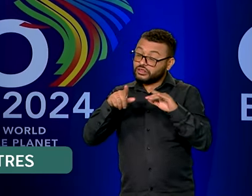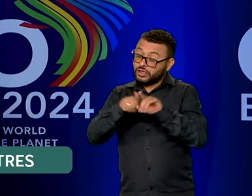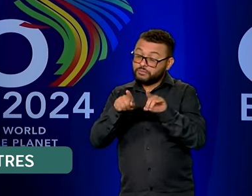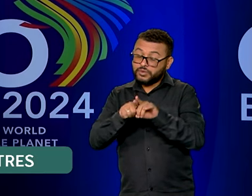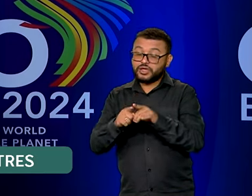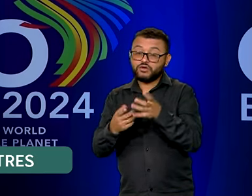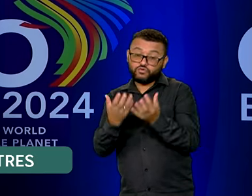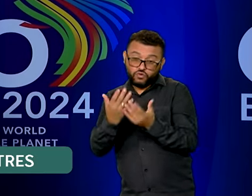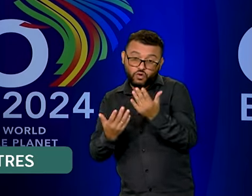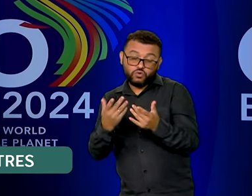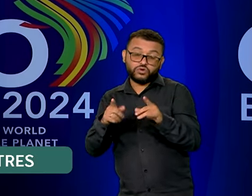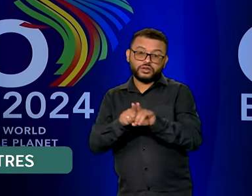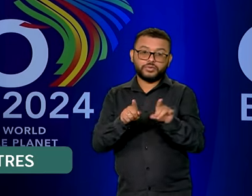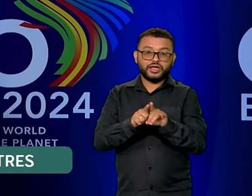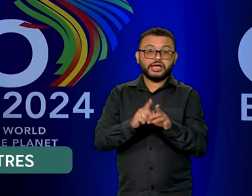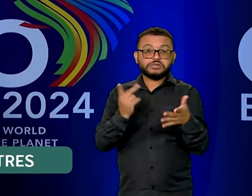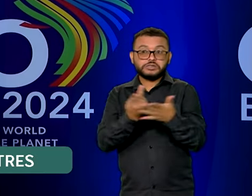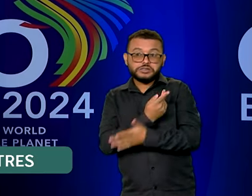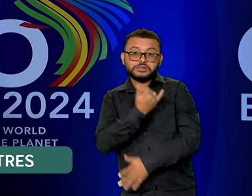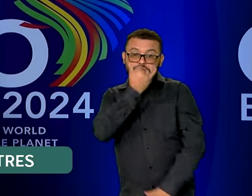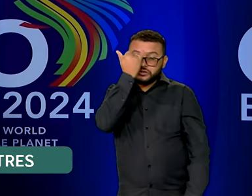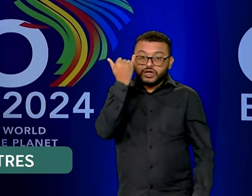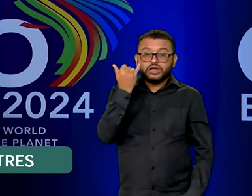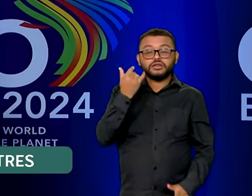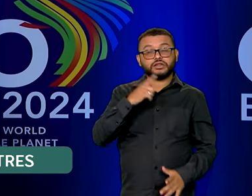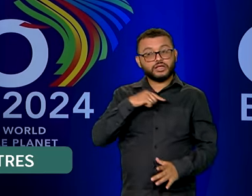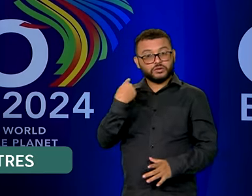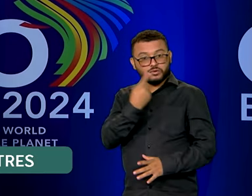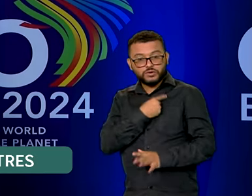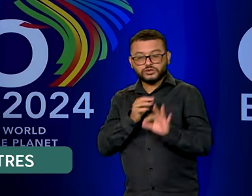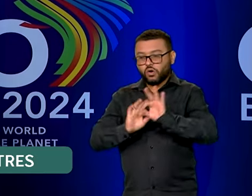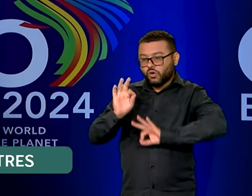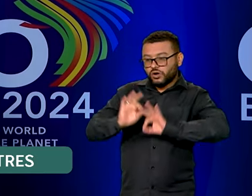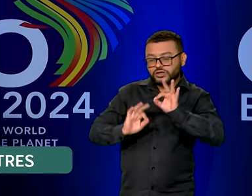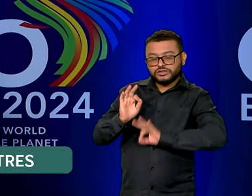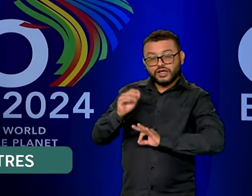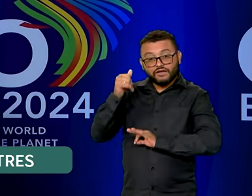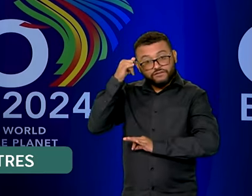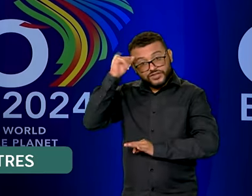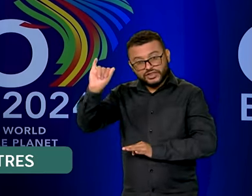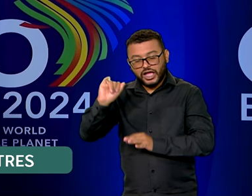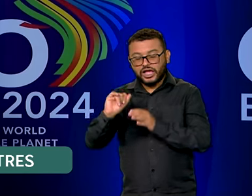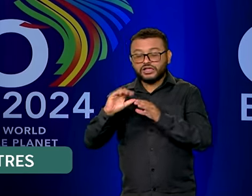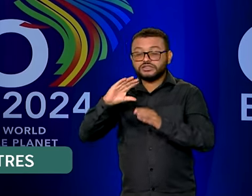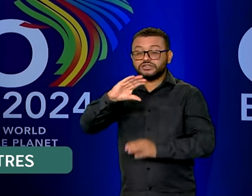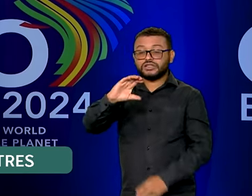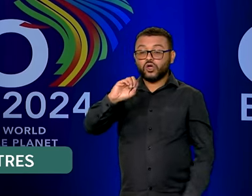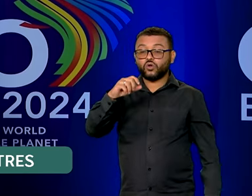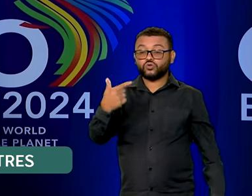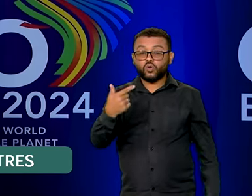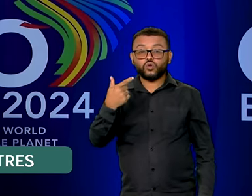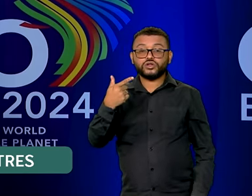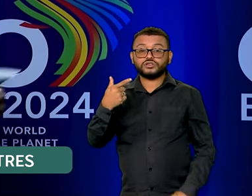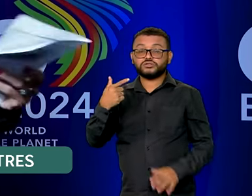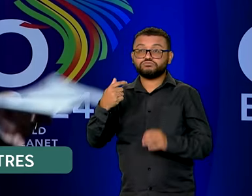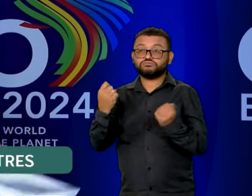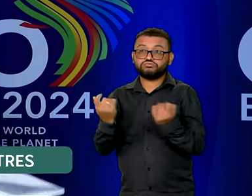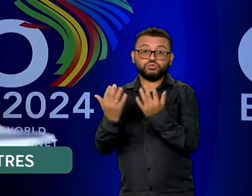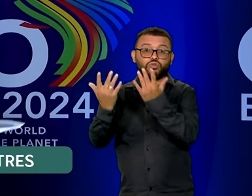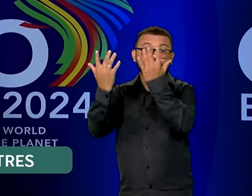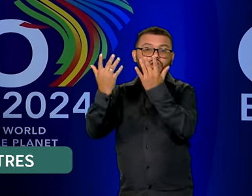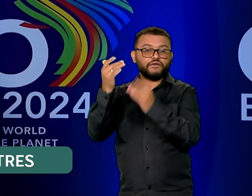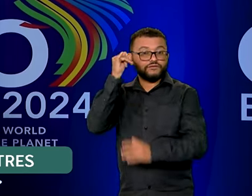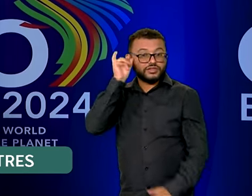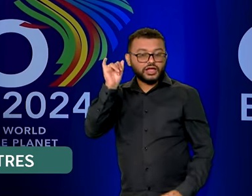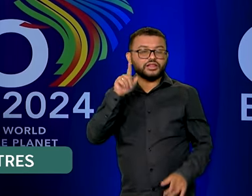só vão diminuir quando conseguirmos estabilizar os gases de efeito estufa na atmosfera. A